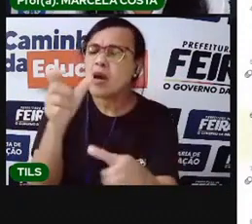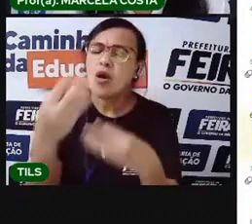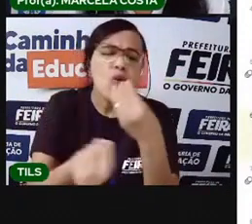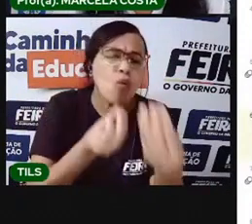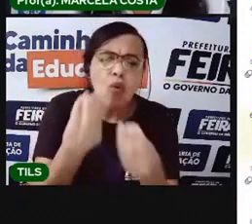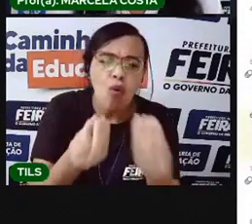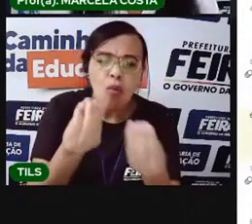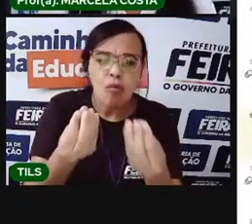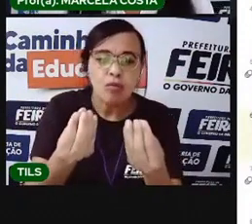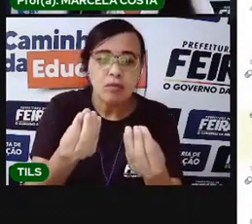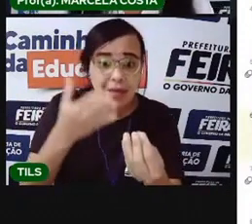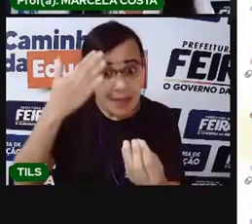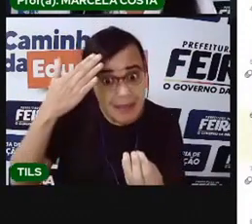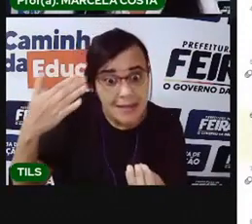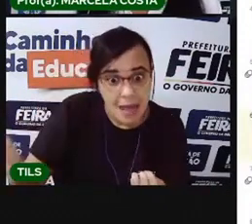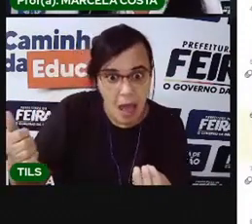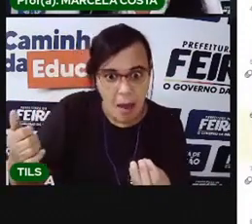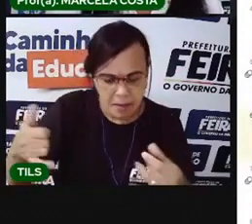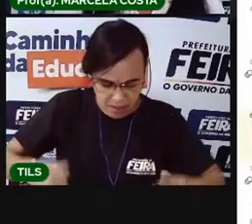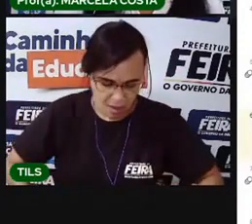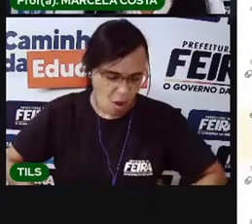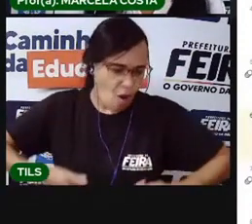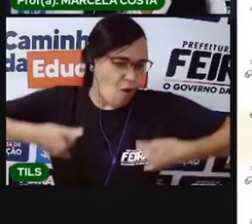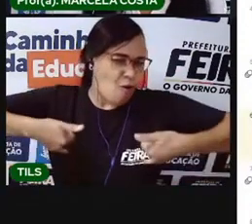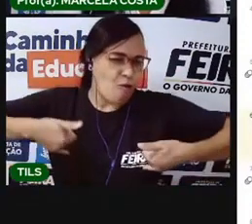sobrenome? Você tem orgulho do seu sobrenome?